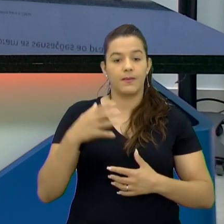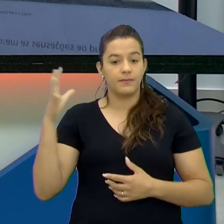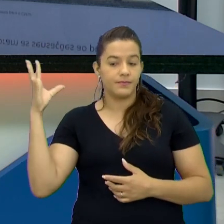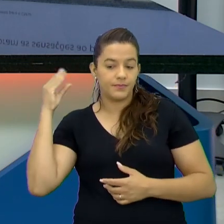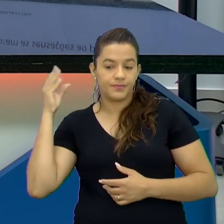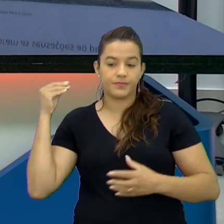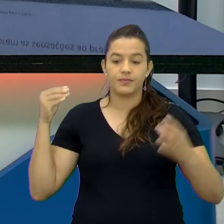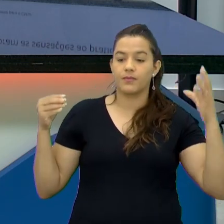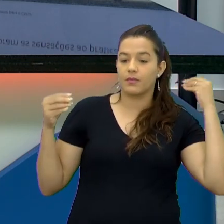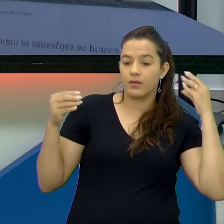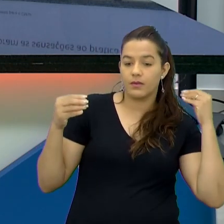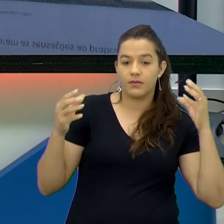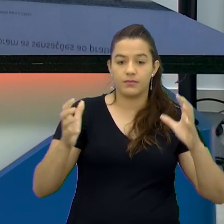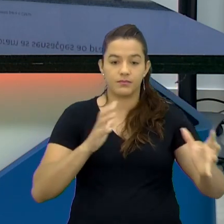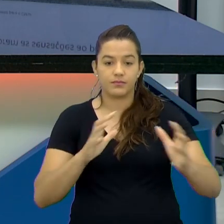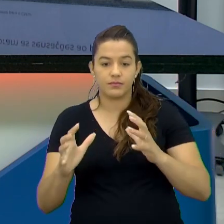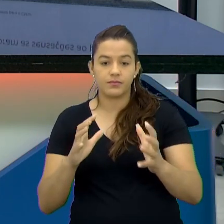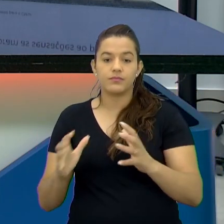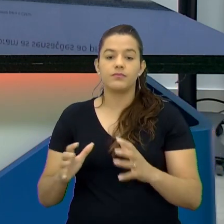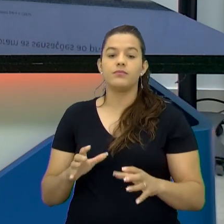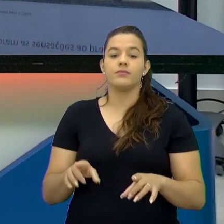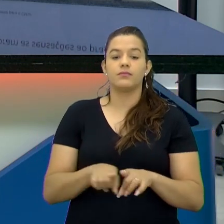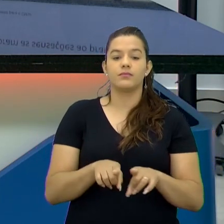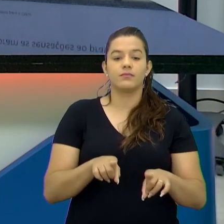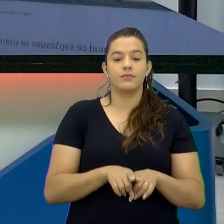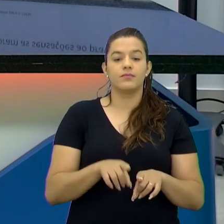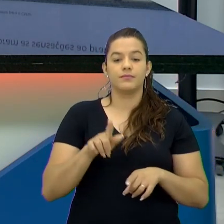orientações O barulho da bola O guiso né Você